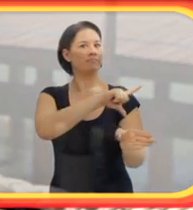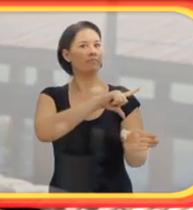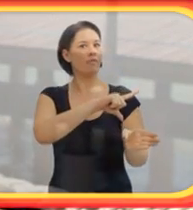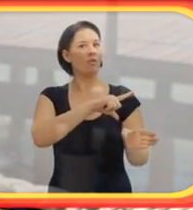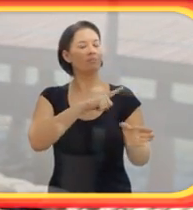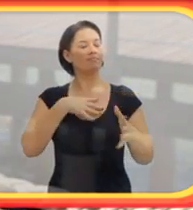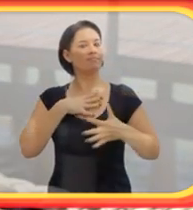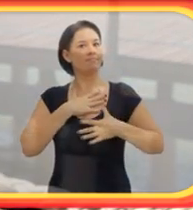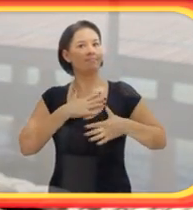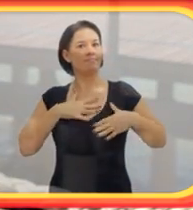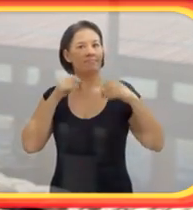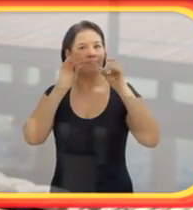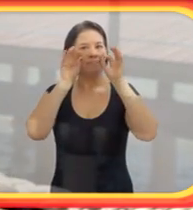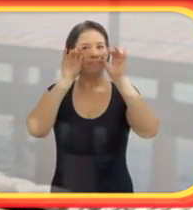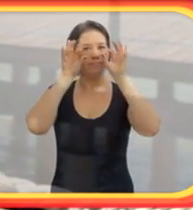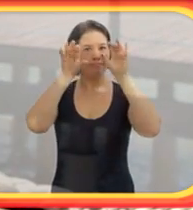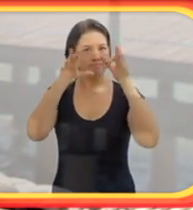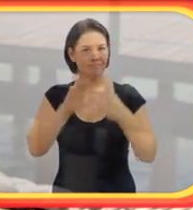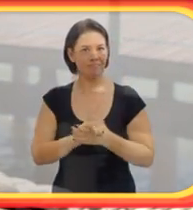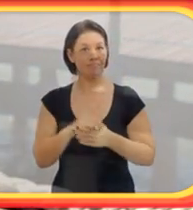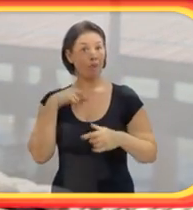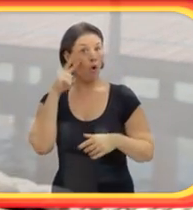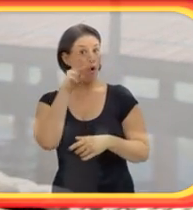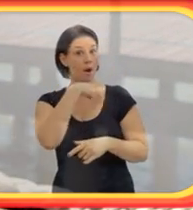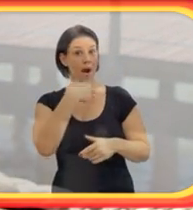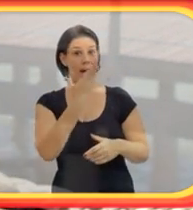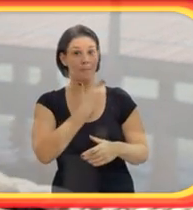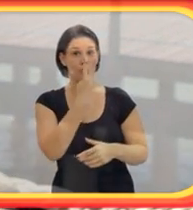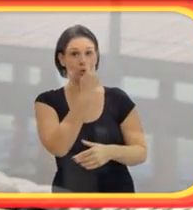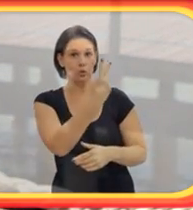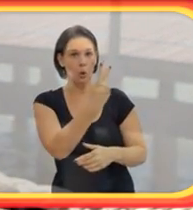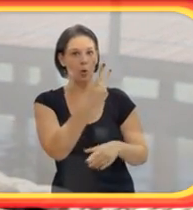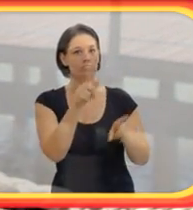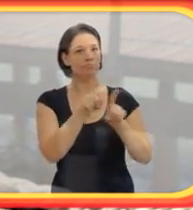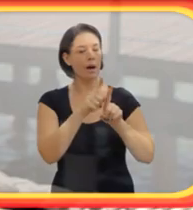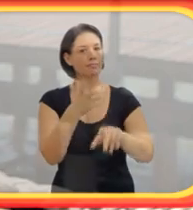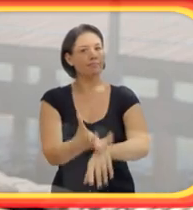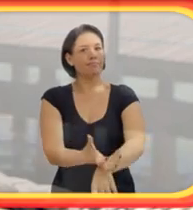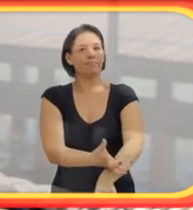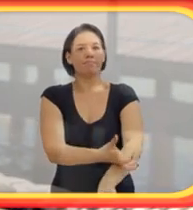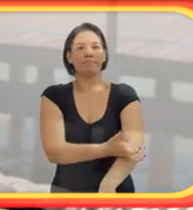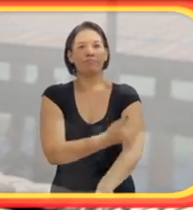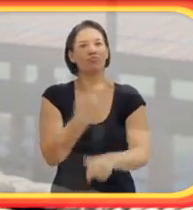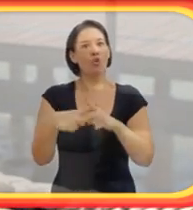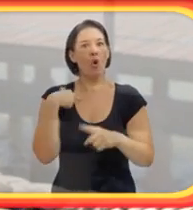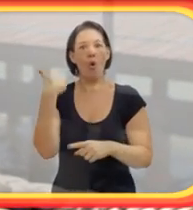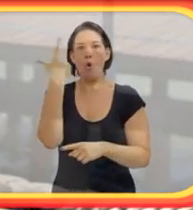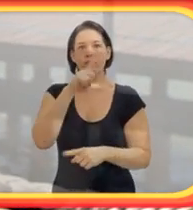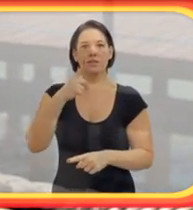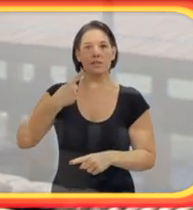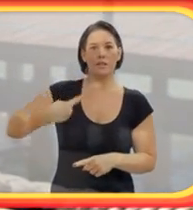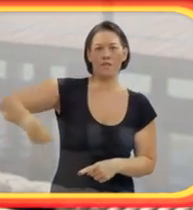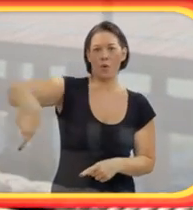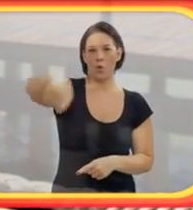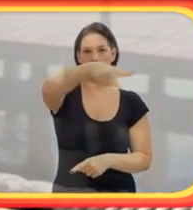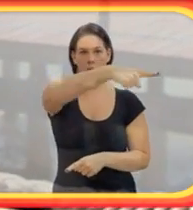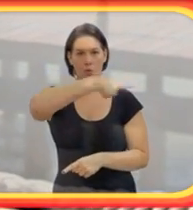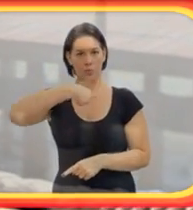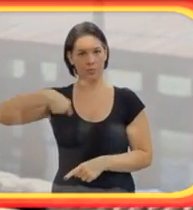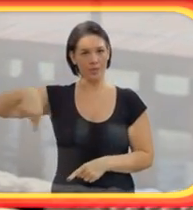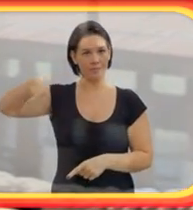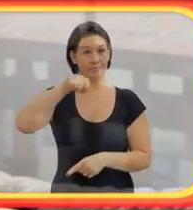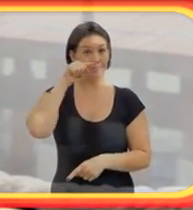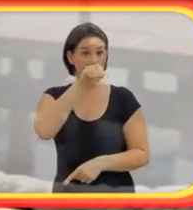E quando eu fiz a primeira curva que eu olhei, eu já estava em lágrimas na minha moto. E quando eu olhei meus dois amigos,